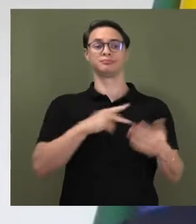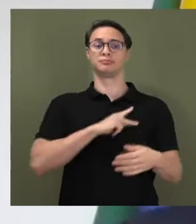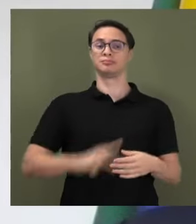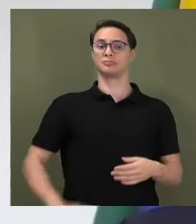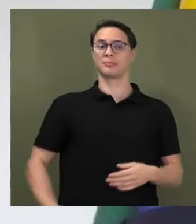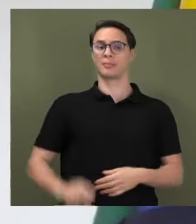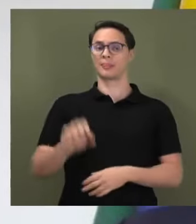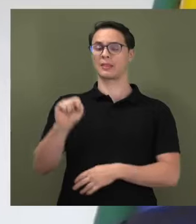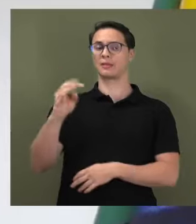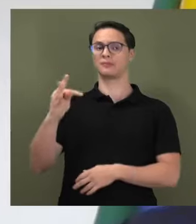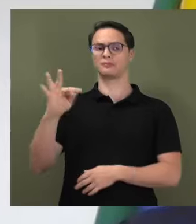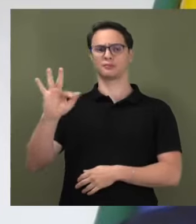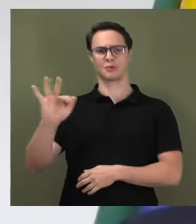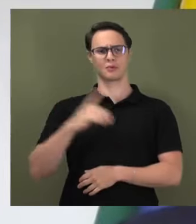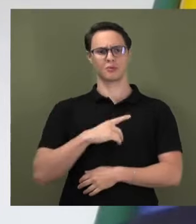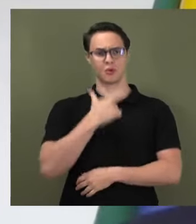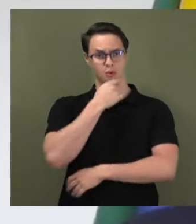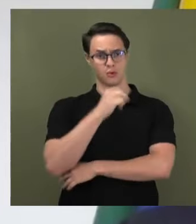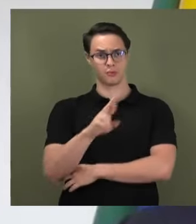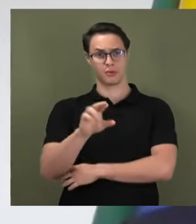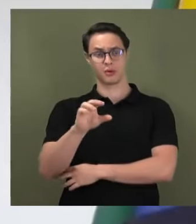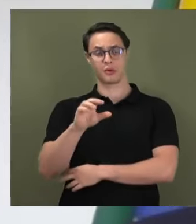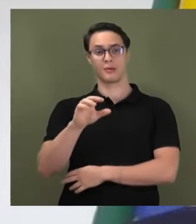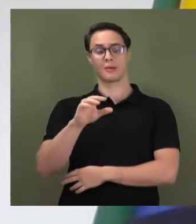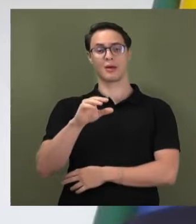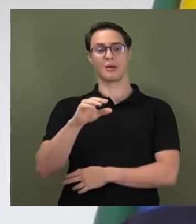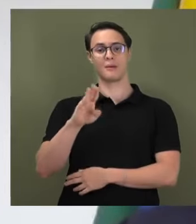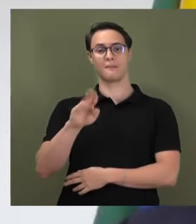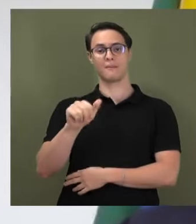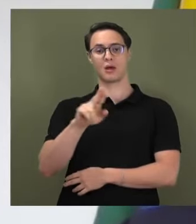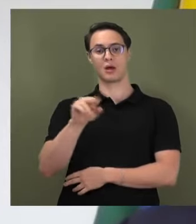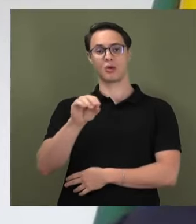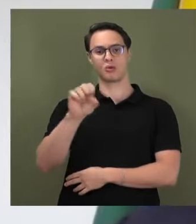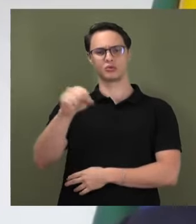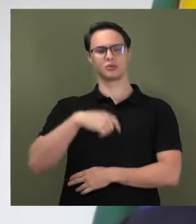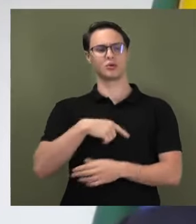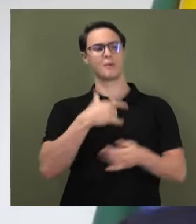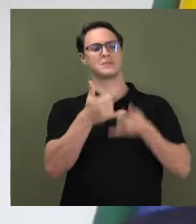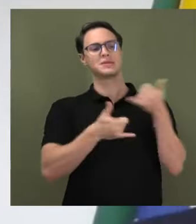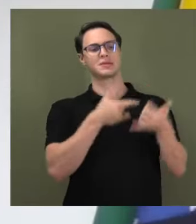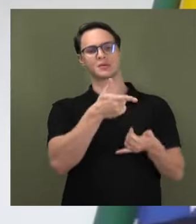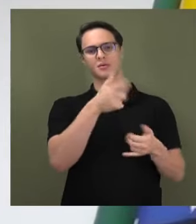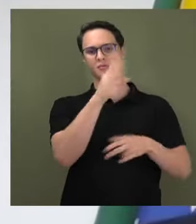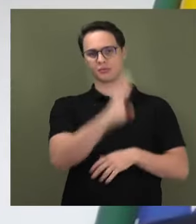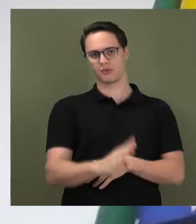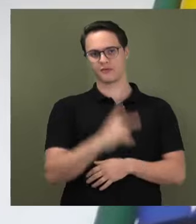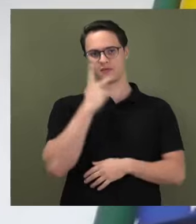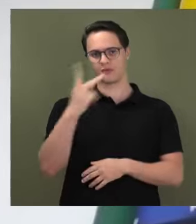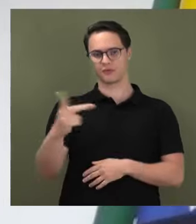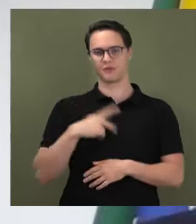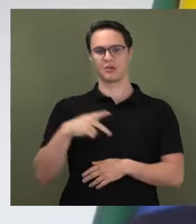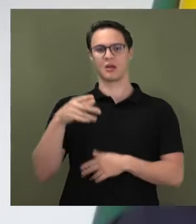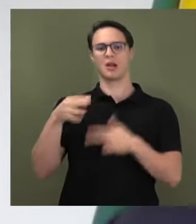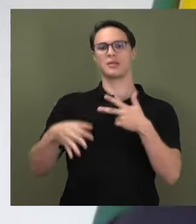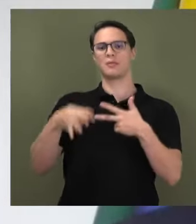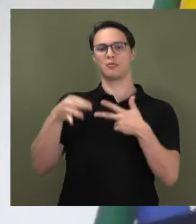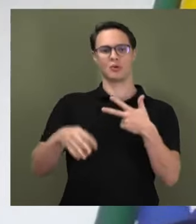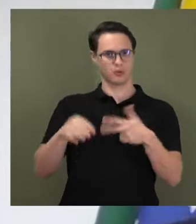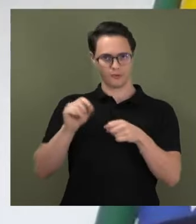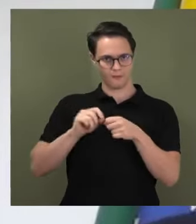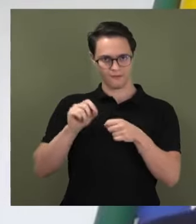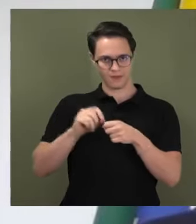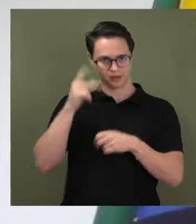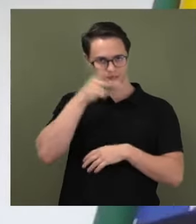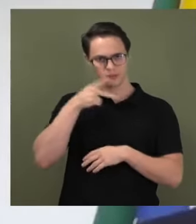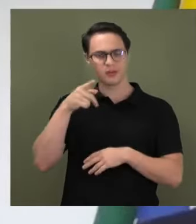Supremo Tribunal Federal, Roberto Barroso, brincar com os brasileiros, dizer que o tribunal não faz política. O que é que fez ontem?